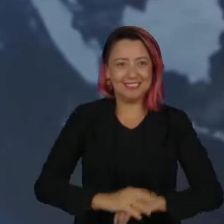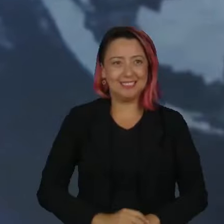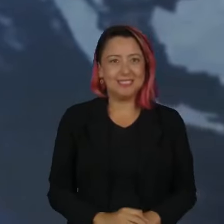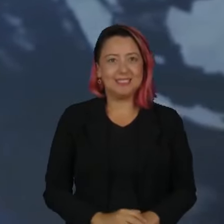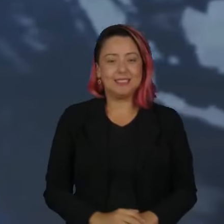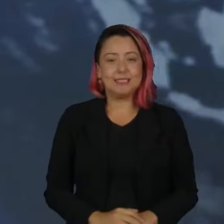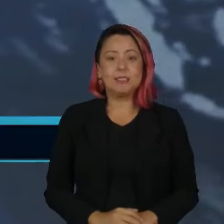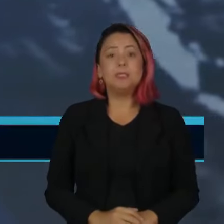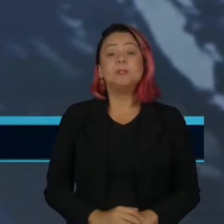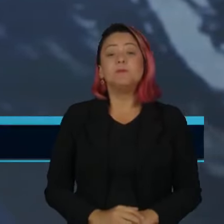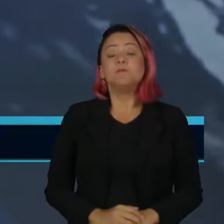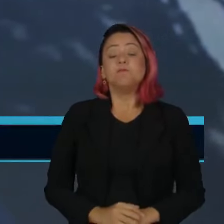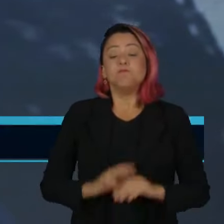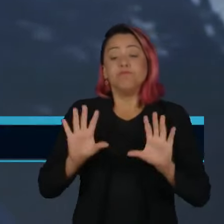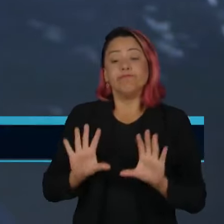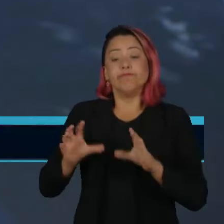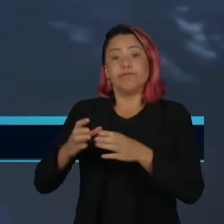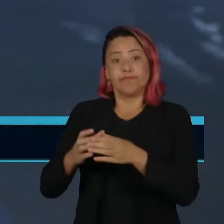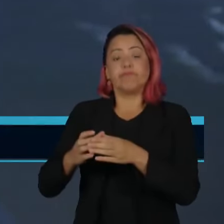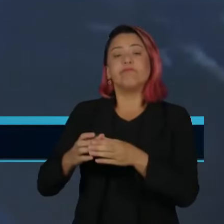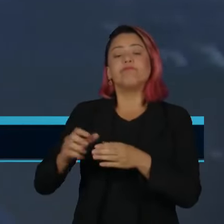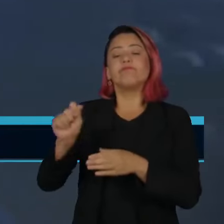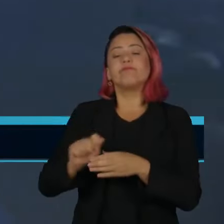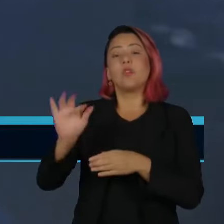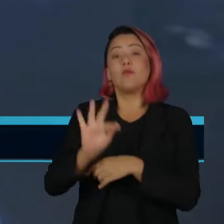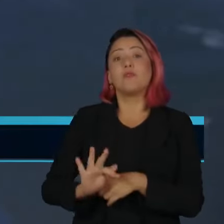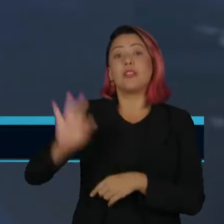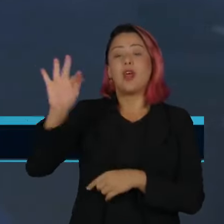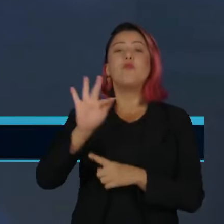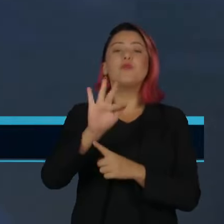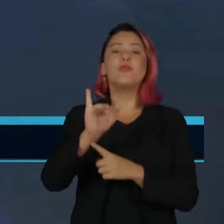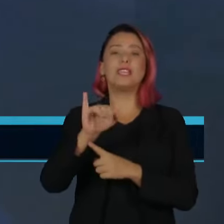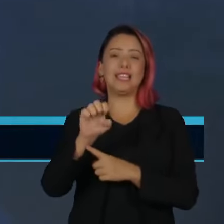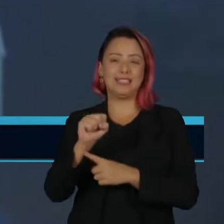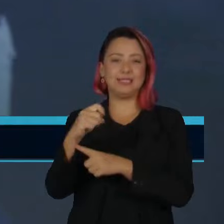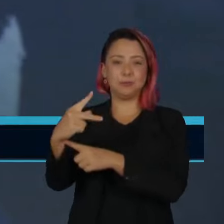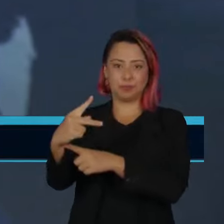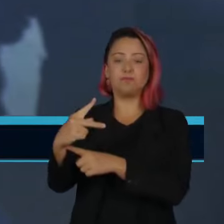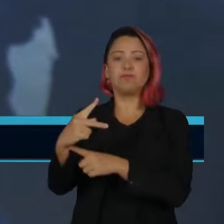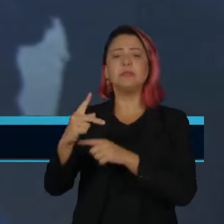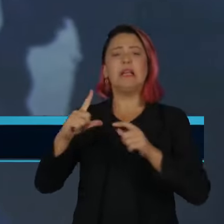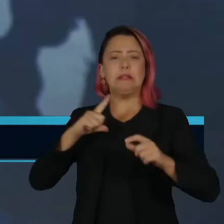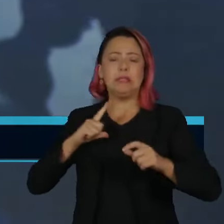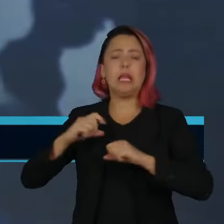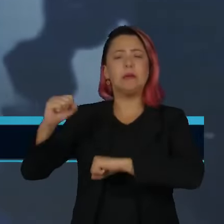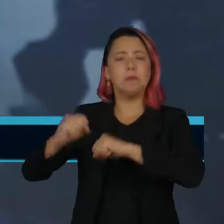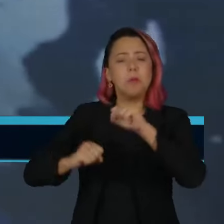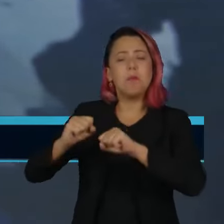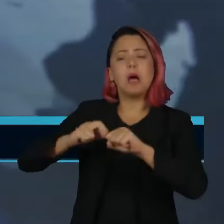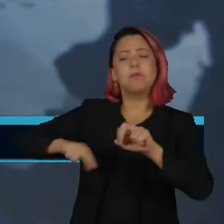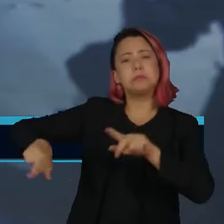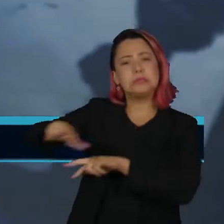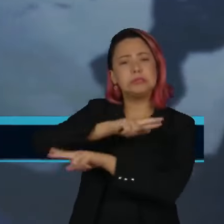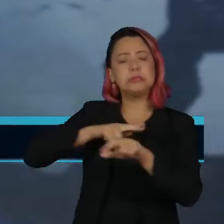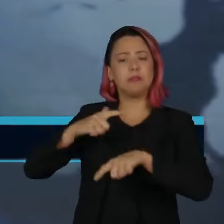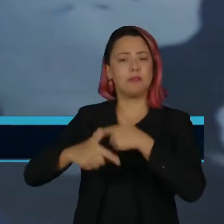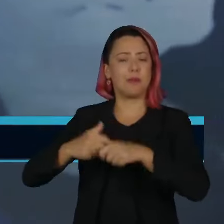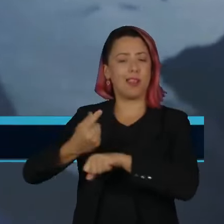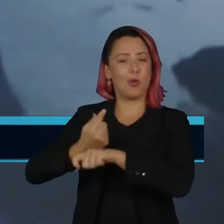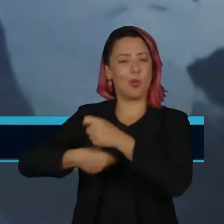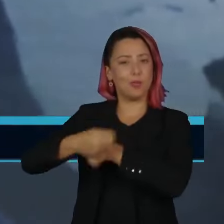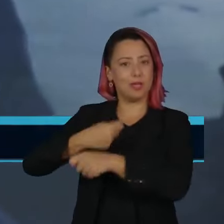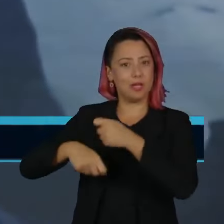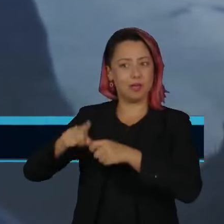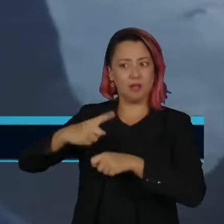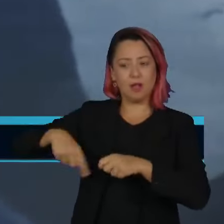A Federação das Indústrias do Estado de São Paulo, a Fiesp e o grupo que reúne os principais setores da economia do país se posicionaram